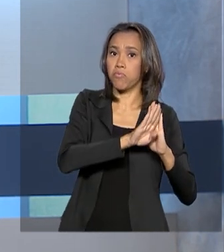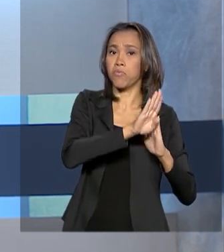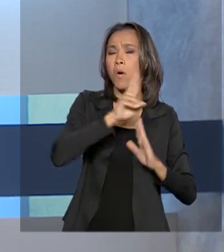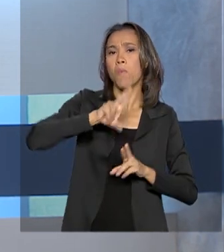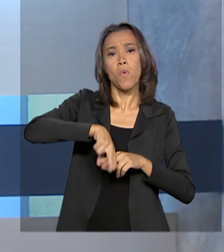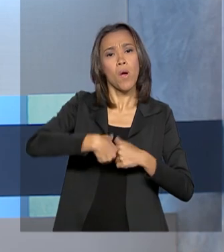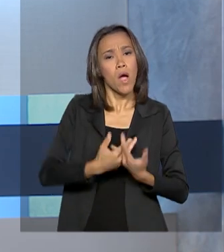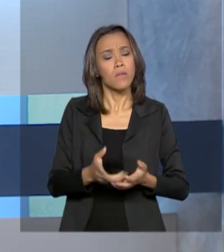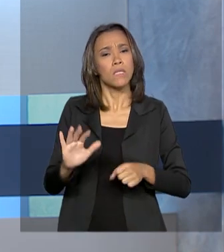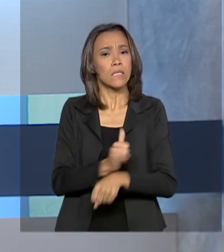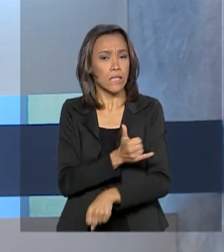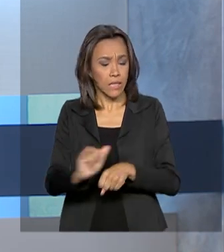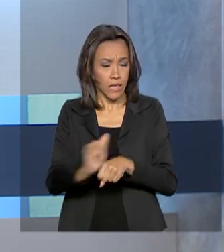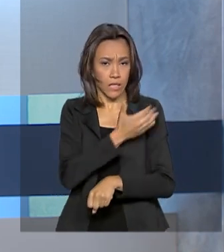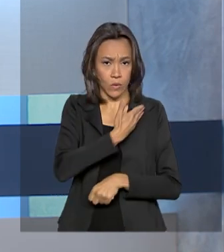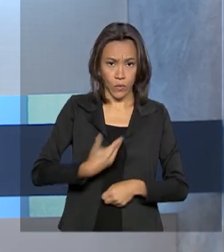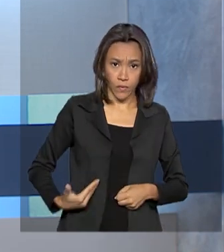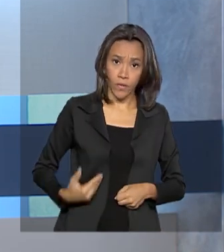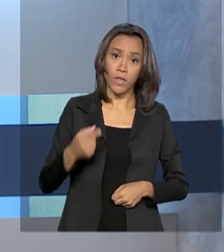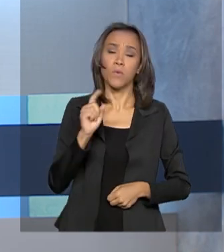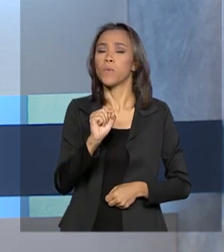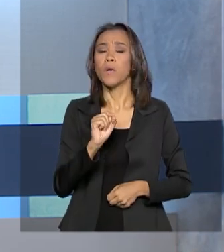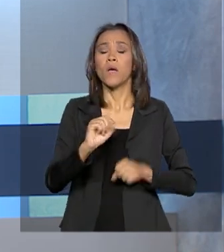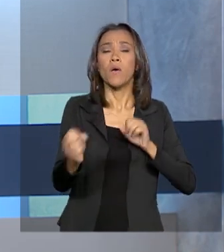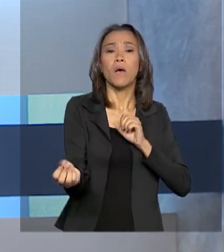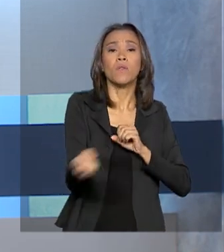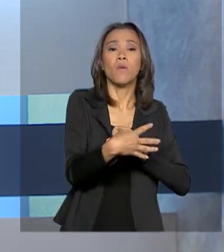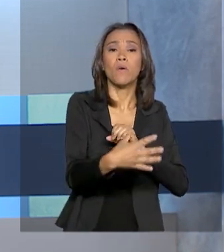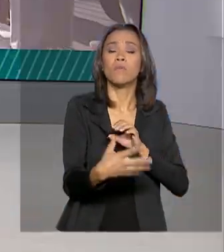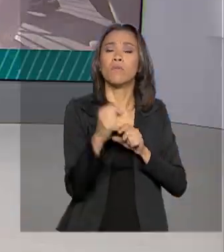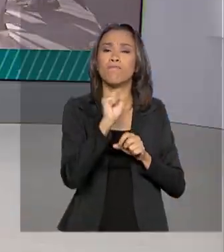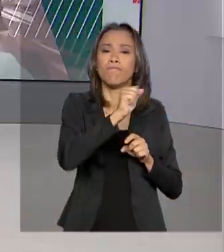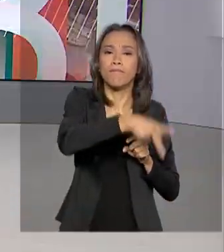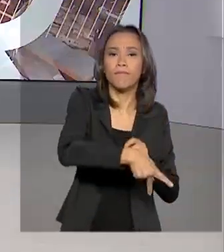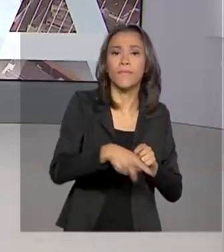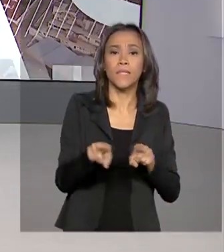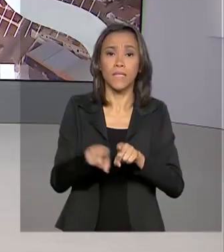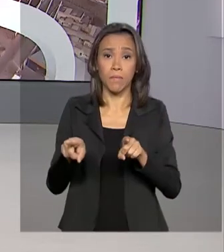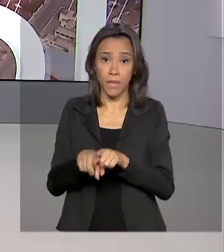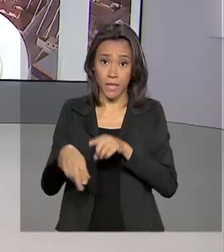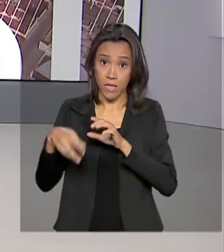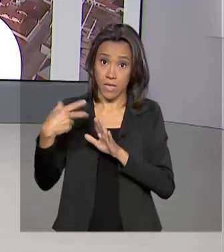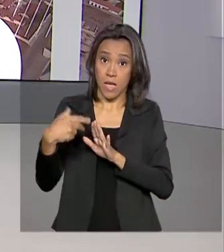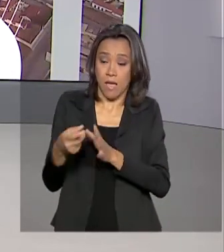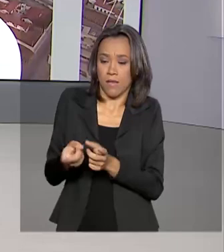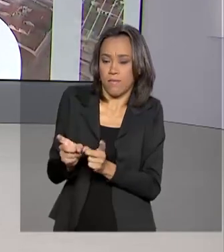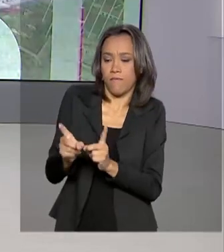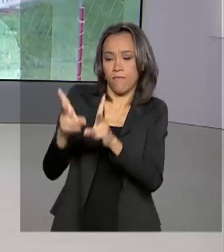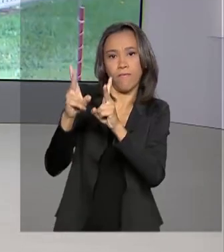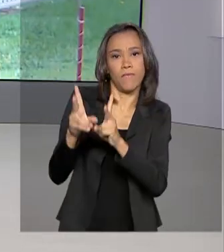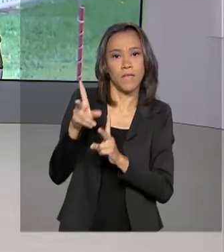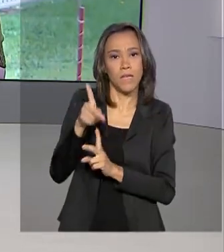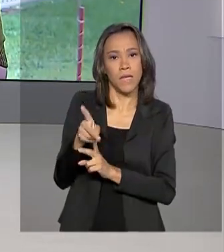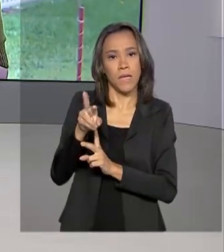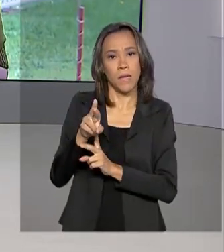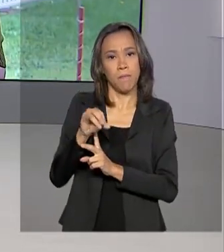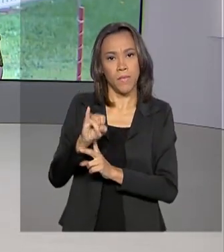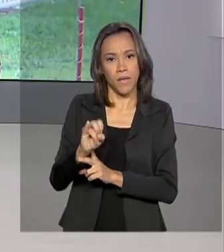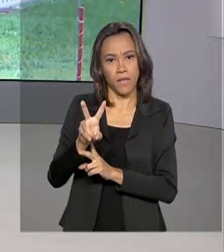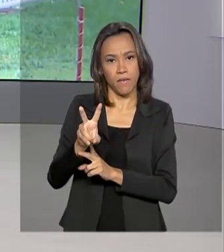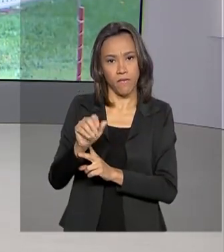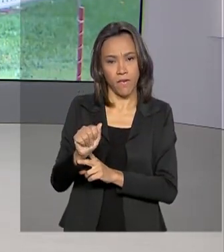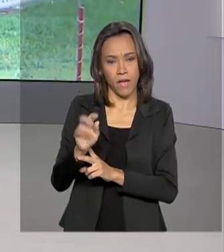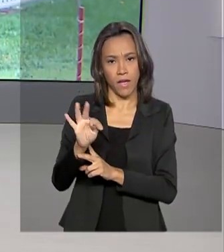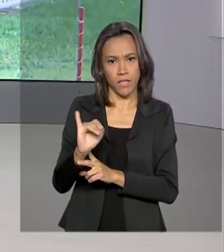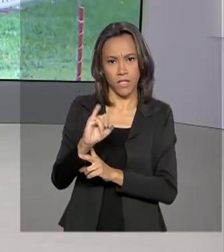governo, como a nova Previdência e o programa de privatizações. Vamos então até o Palácio da Alvorada conversar com a repórter Luciana